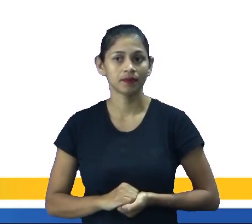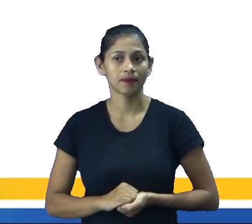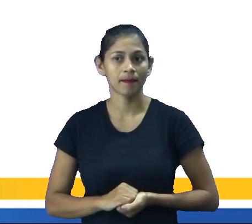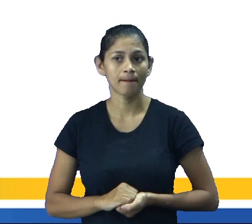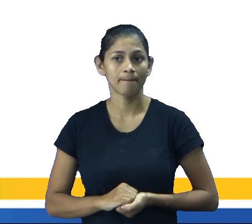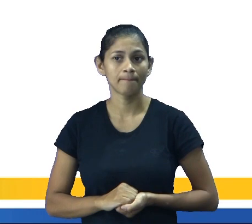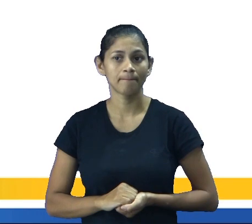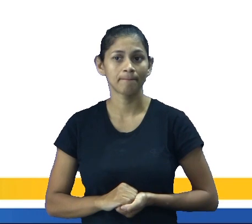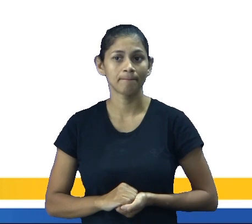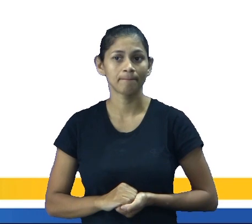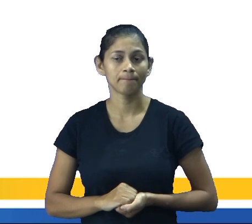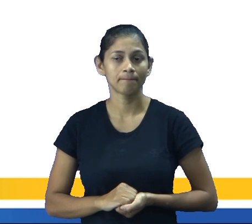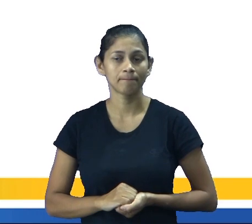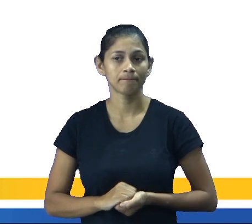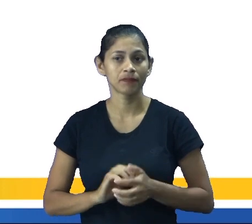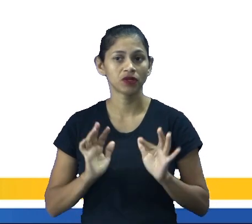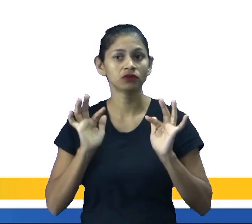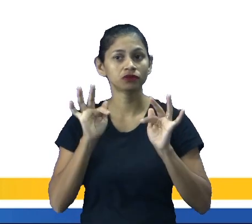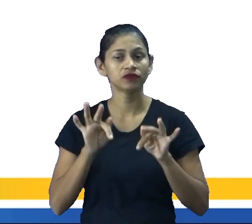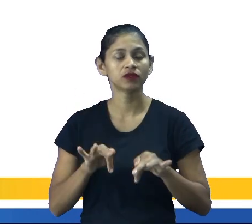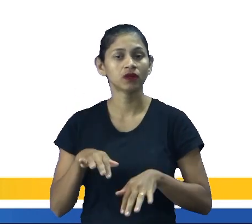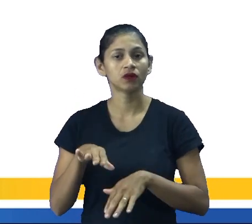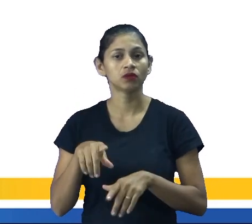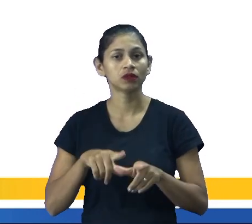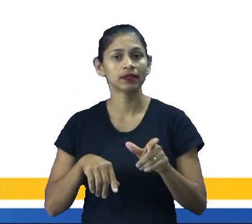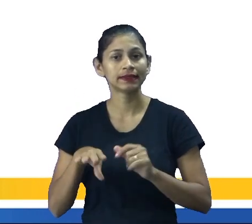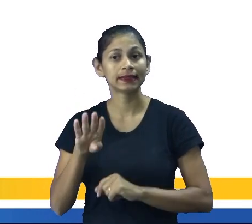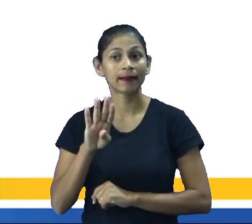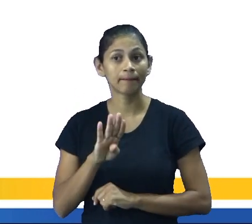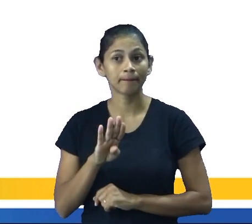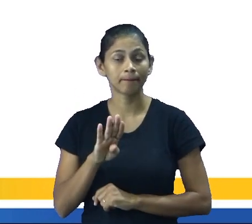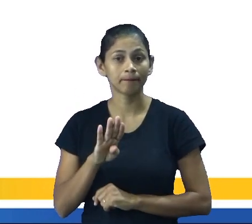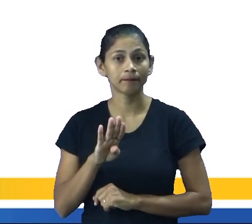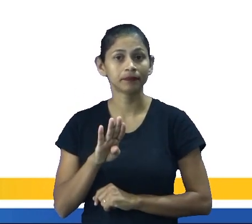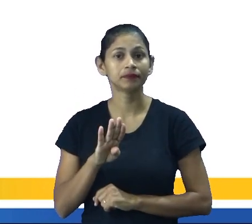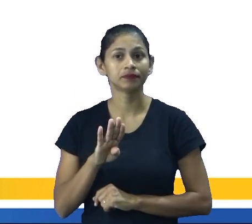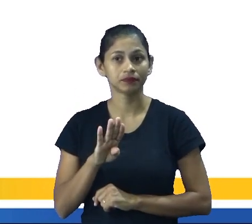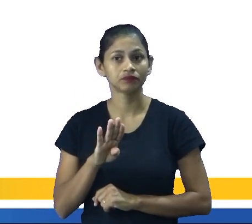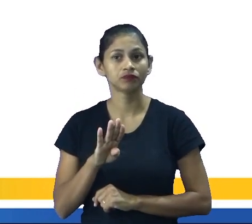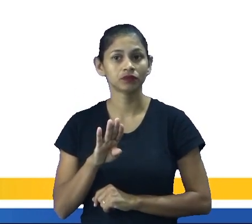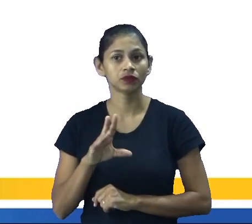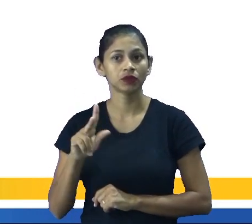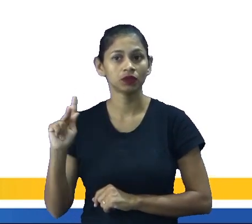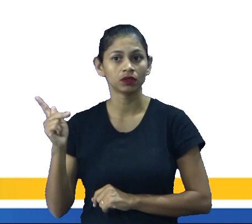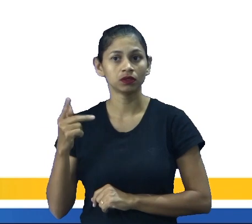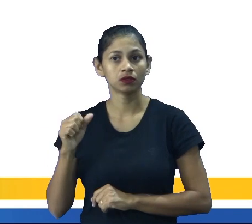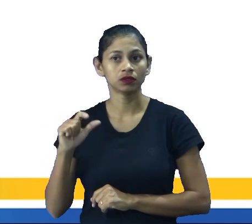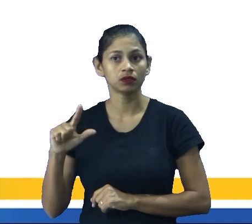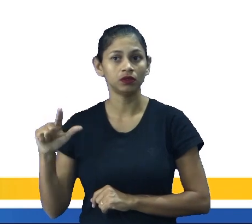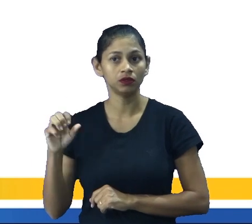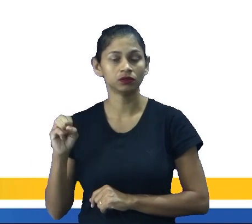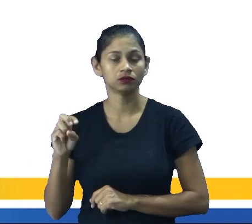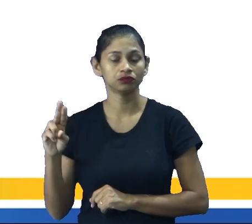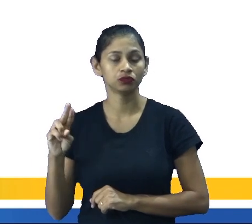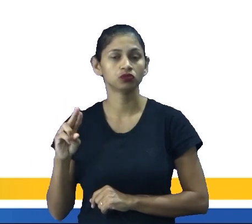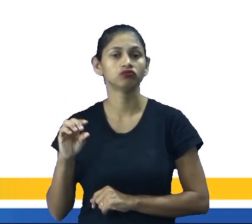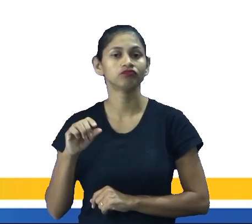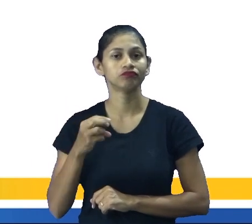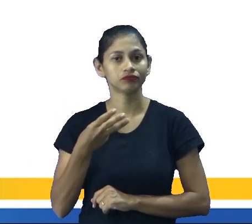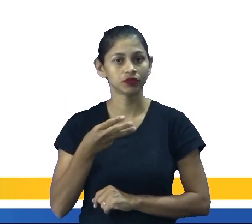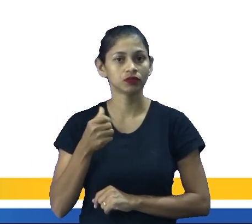quatorze de fevereiro. E para finalizar, o Halloween, que é 31 de outubro, ou October